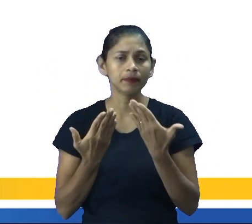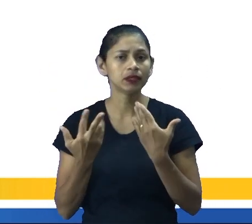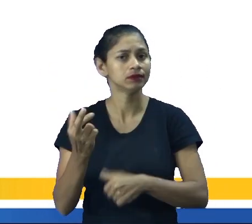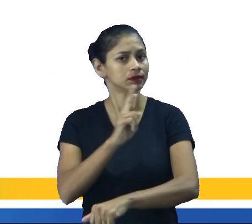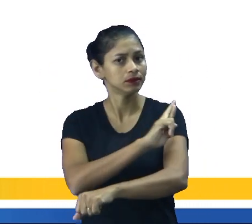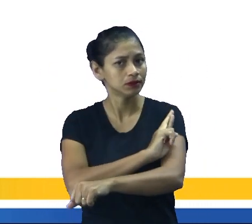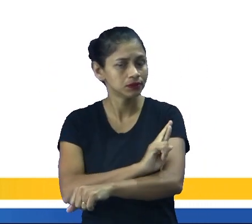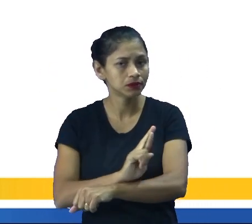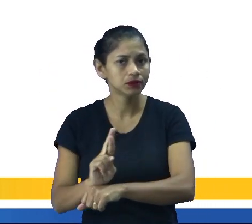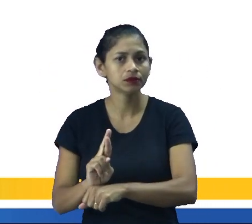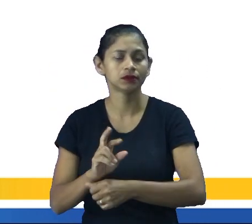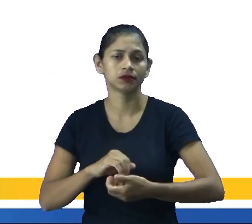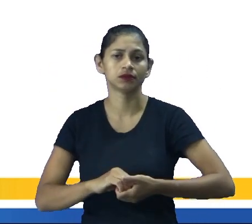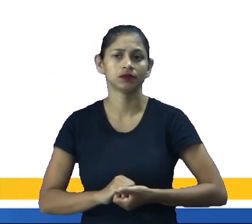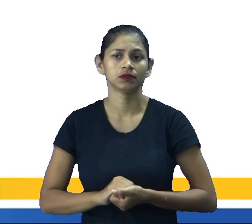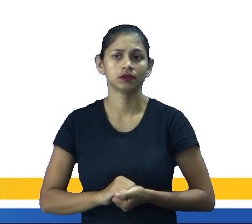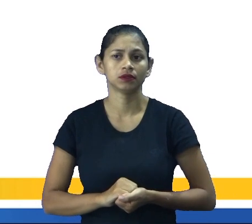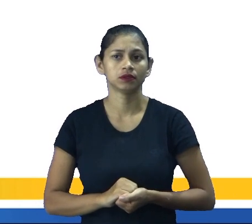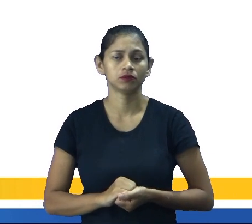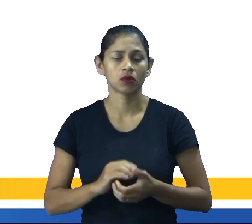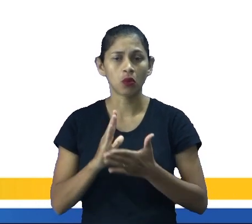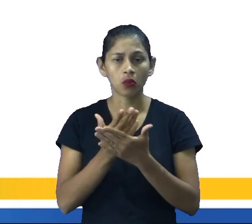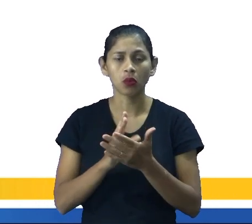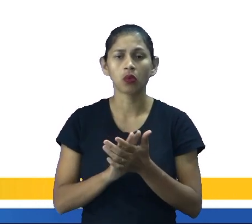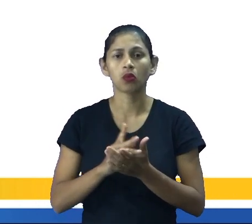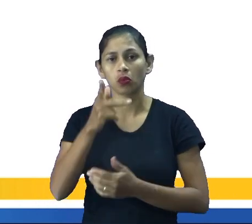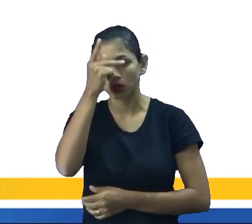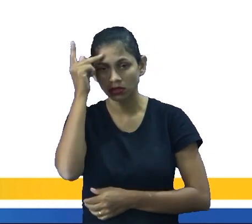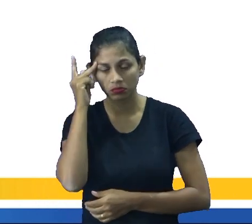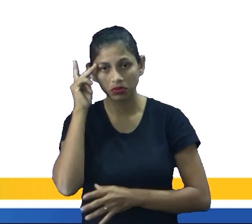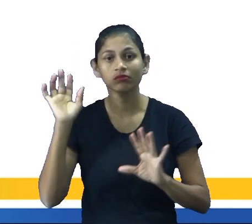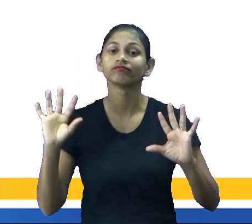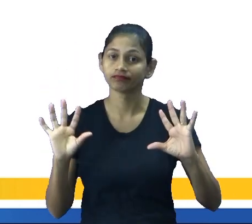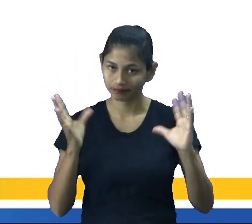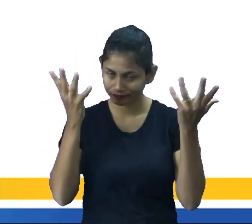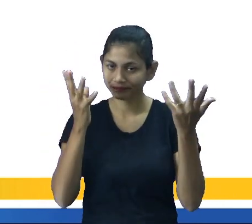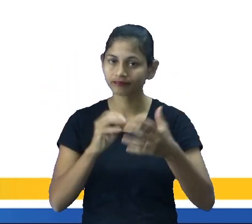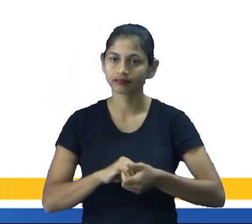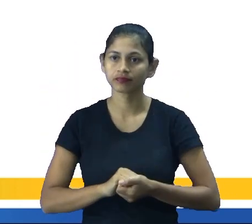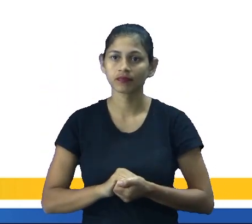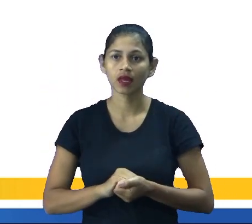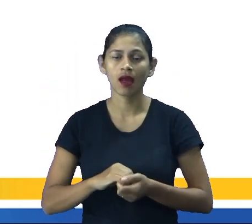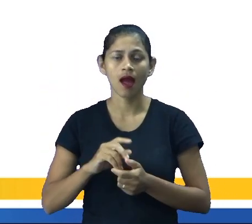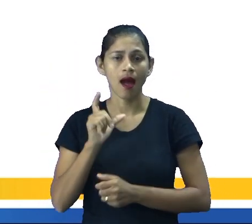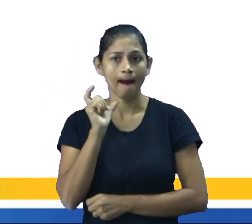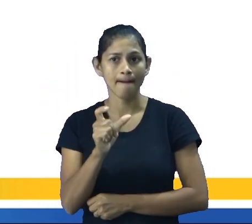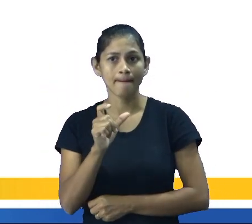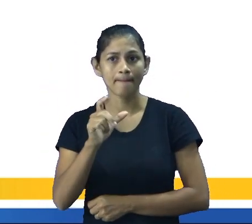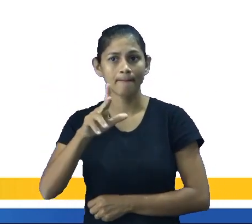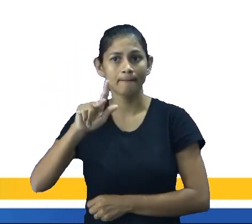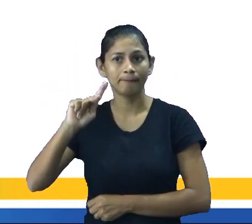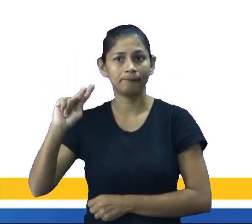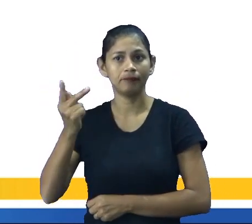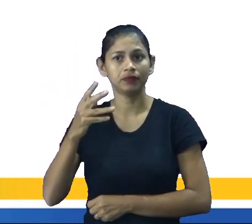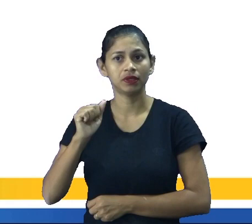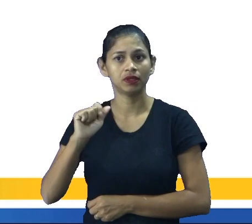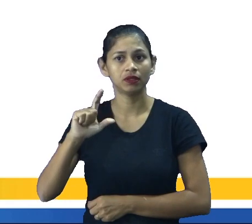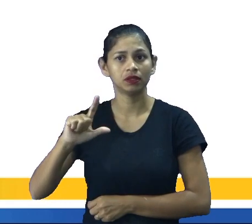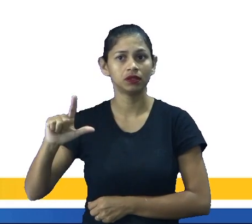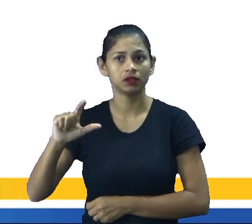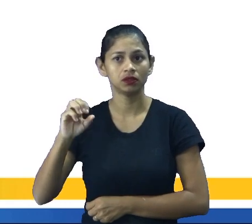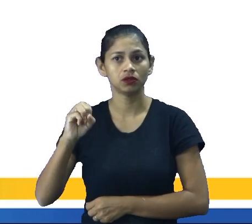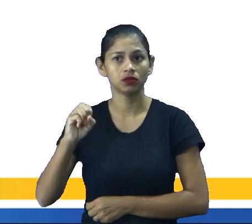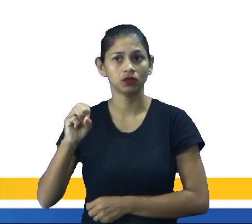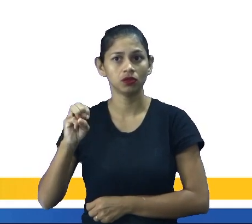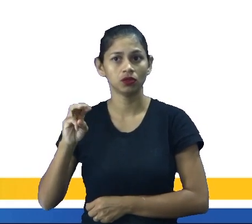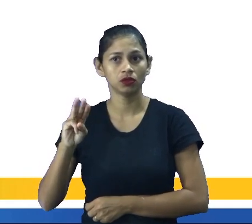nós, algumas pessoas, né, comemoram. A palavra Halloween é uma previação da expressão All